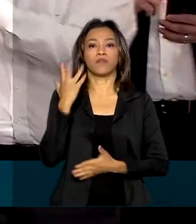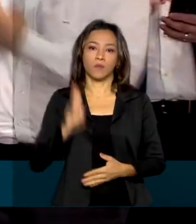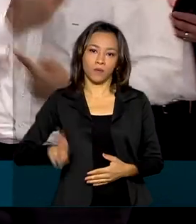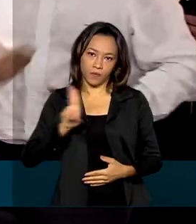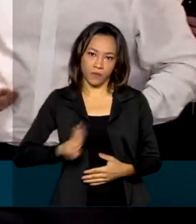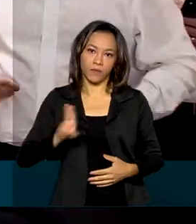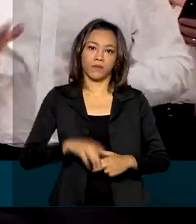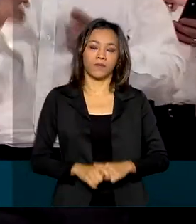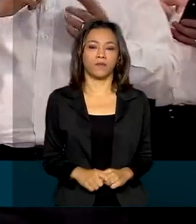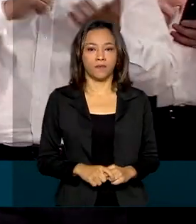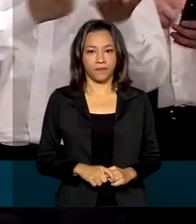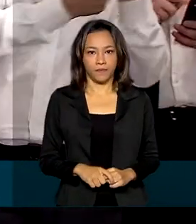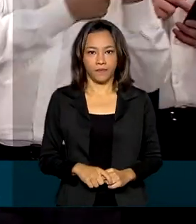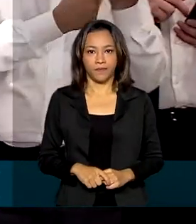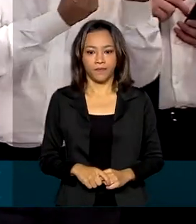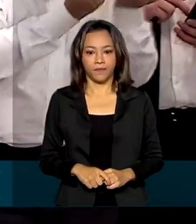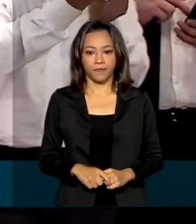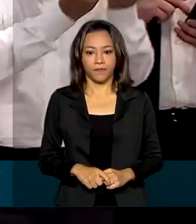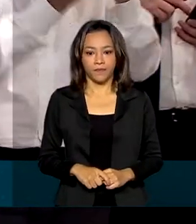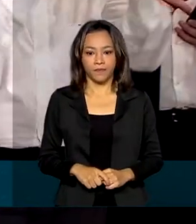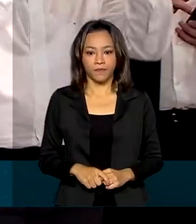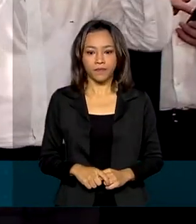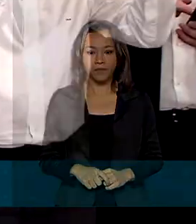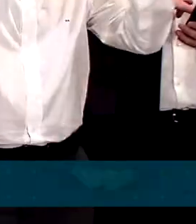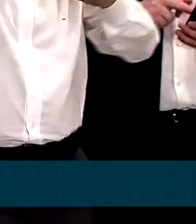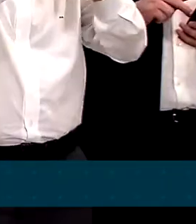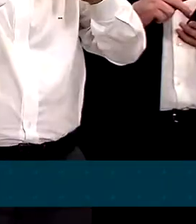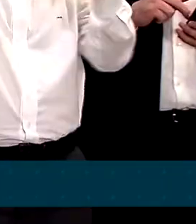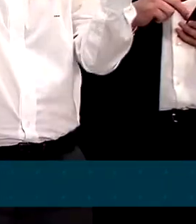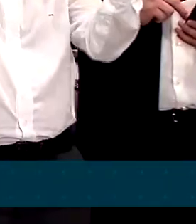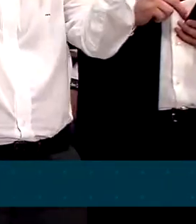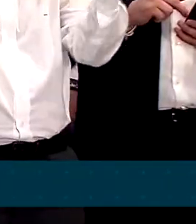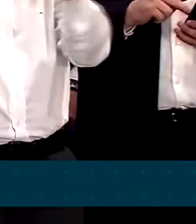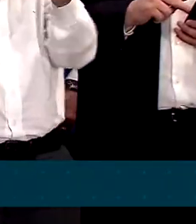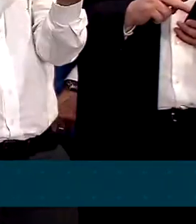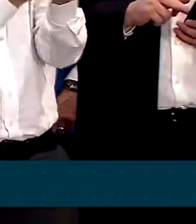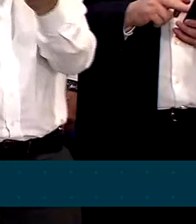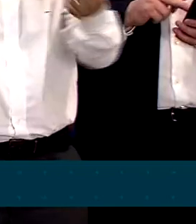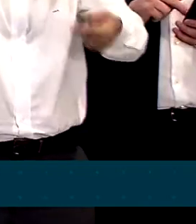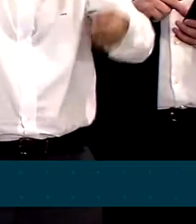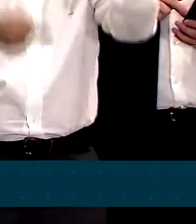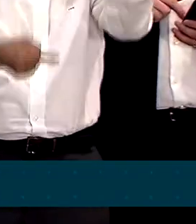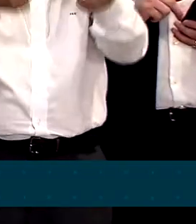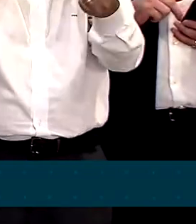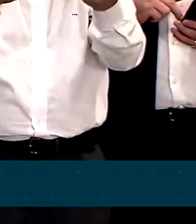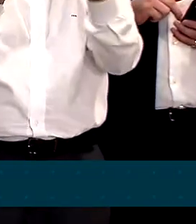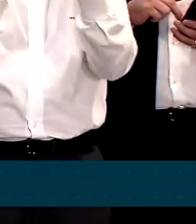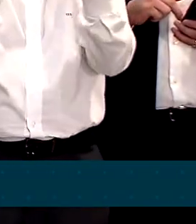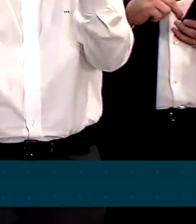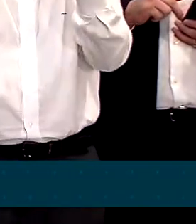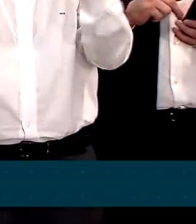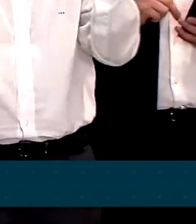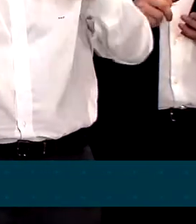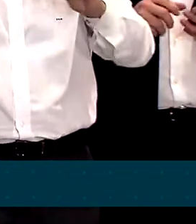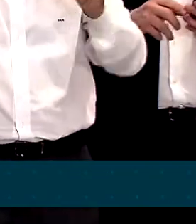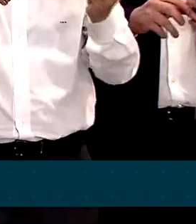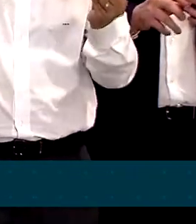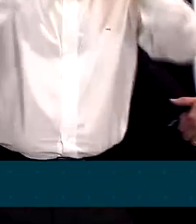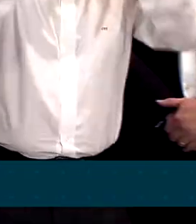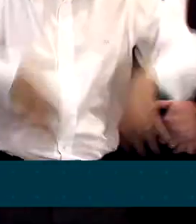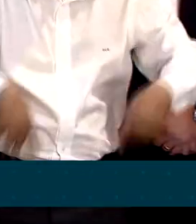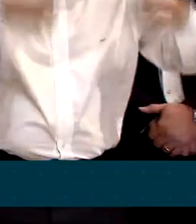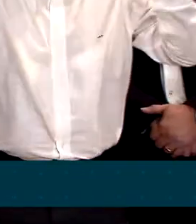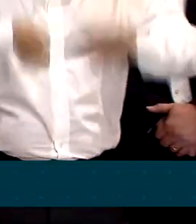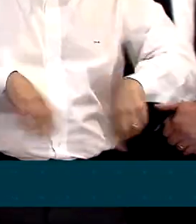está tratando isso junto ao Congresso e está se discutindo a possibilidade de termos flexibilização de lei para